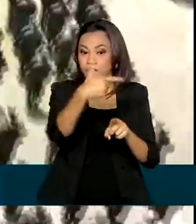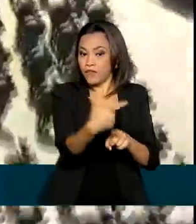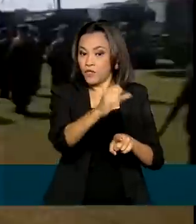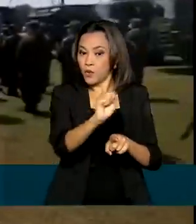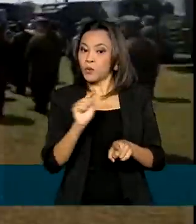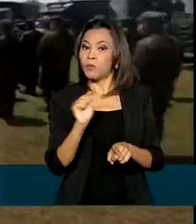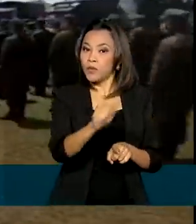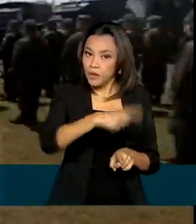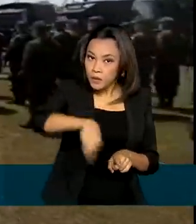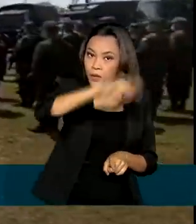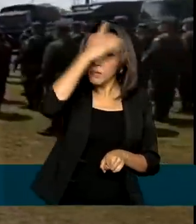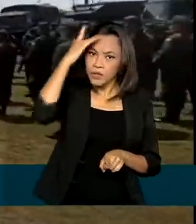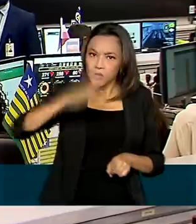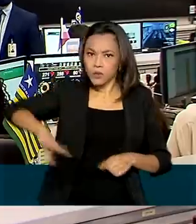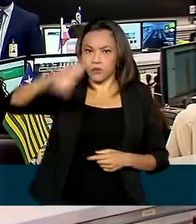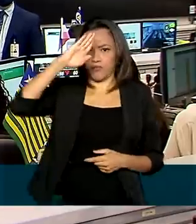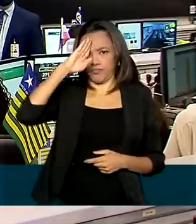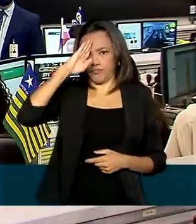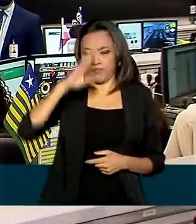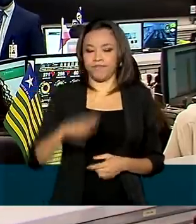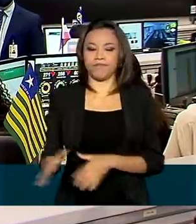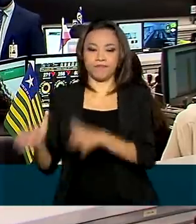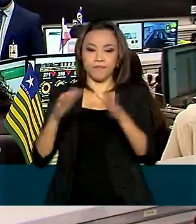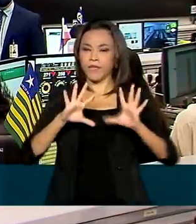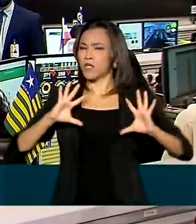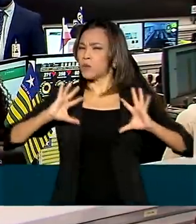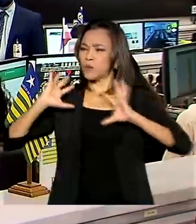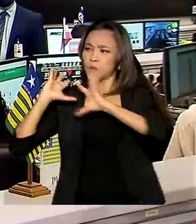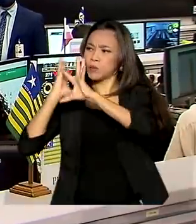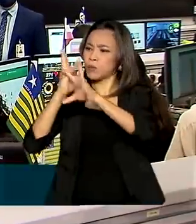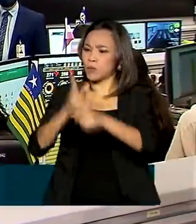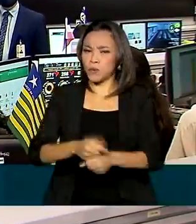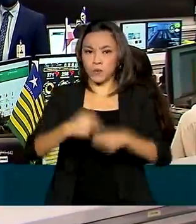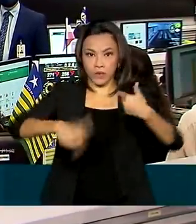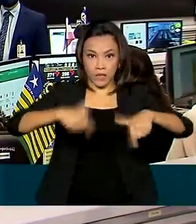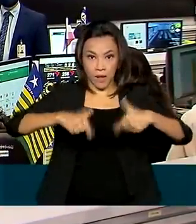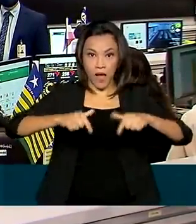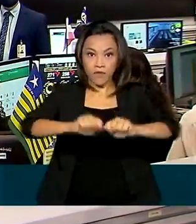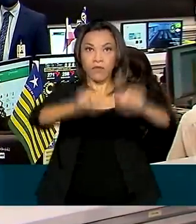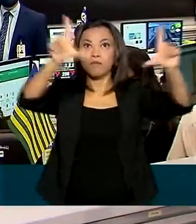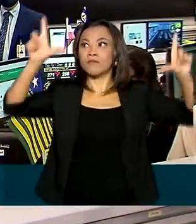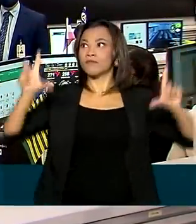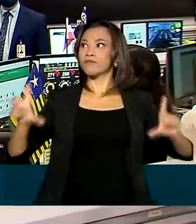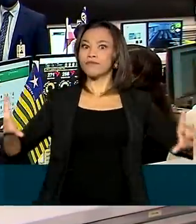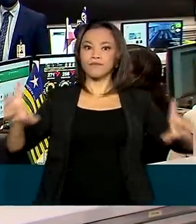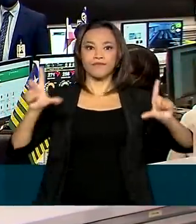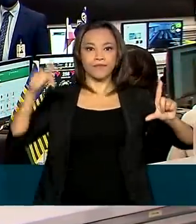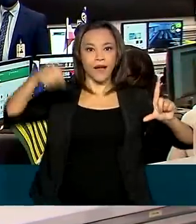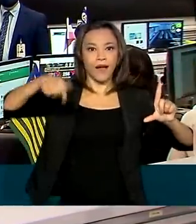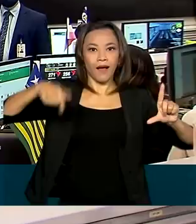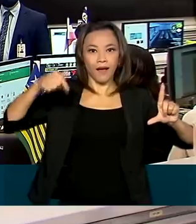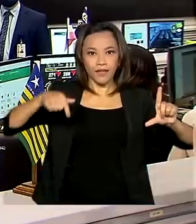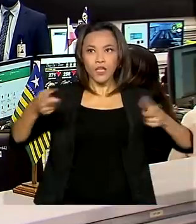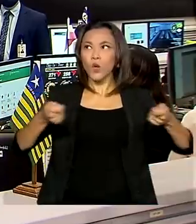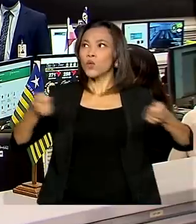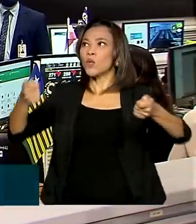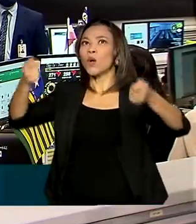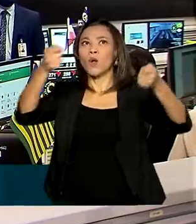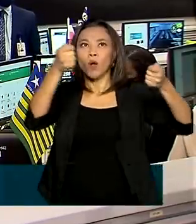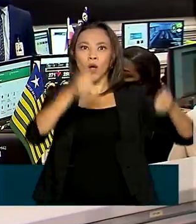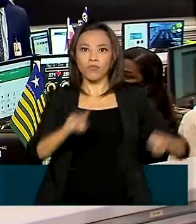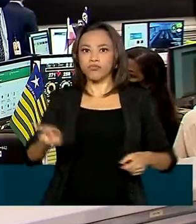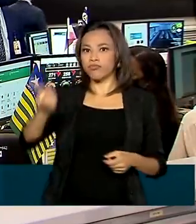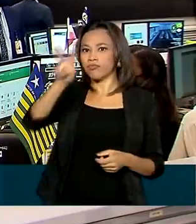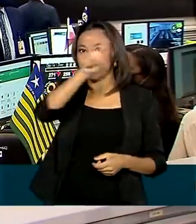militares das Forças Armadas. E todo esse trabalho foi monitorado aqui do Centro Integrado de Comando e Controle Nacional em